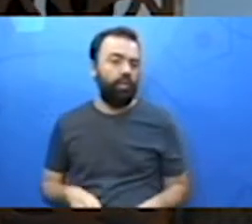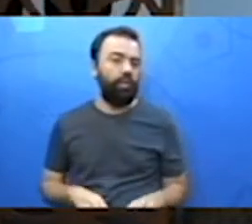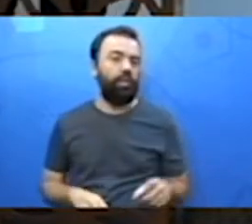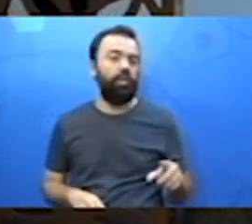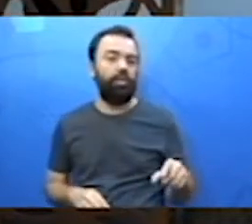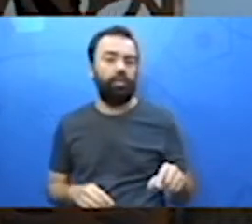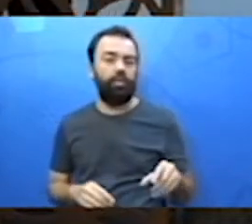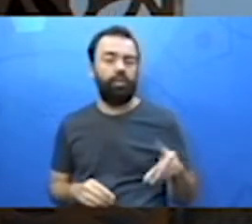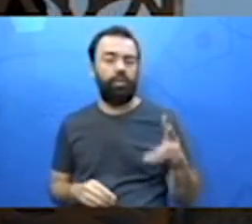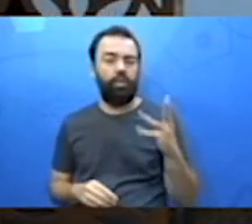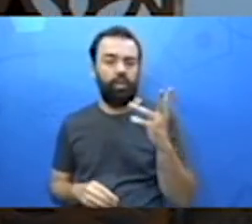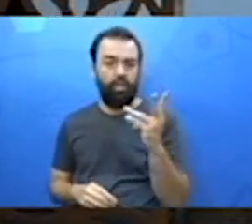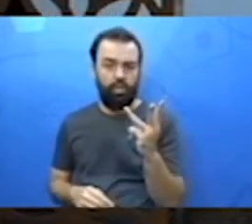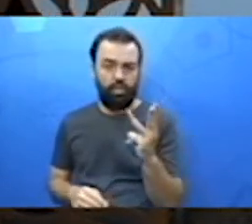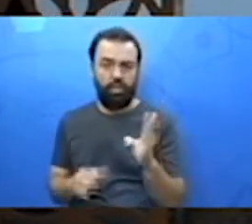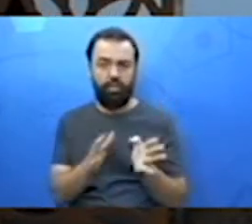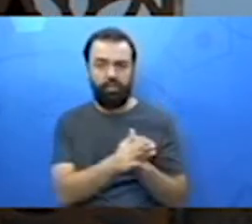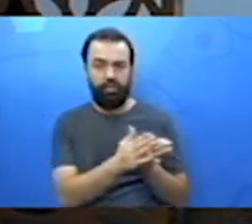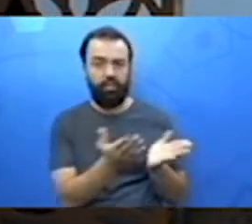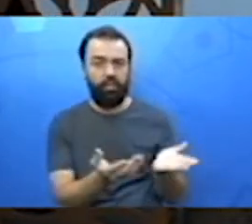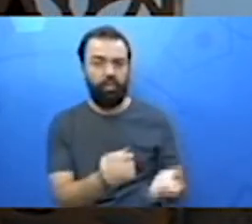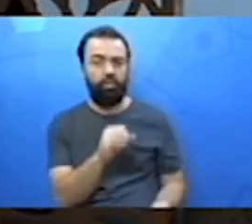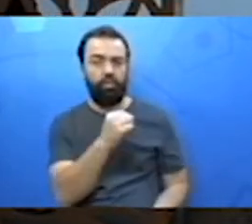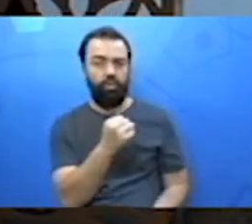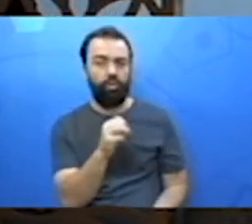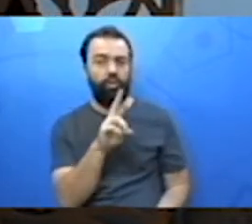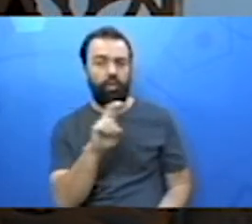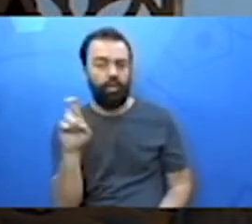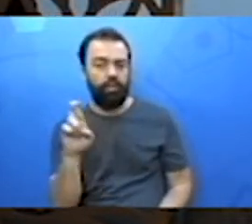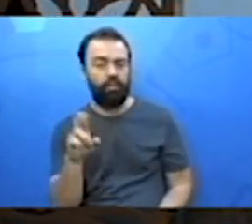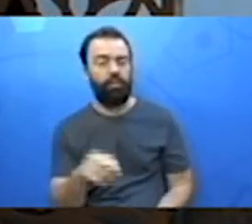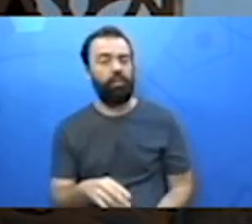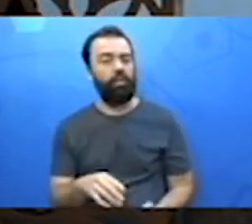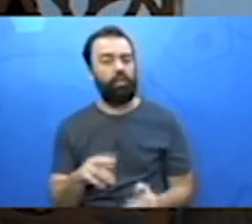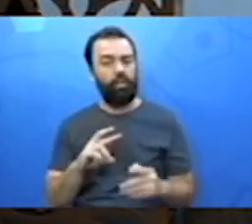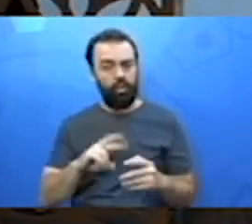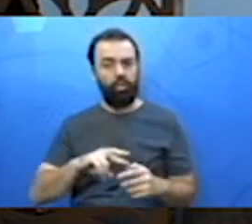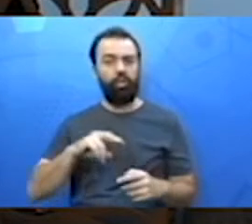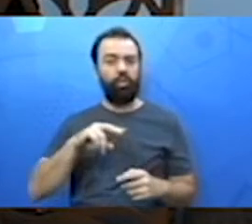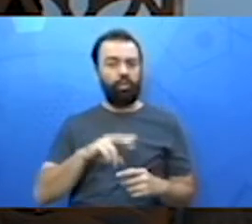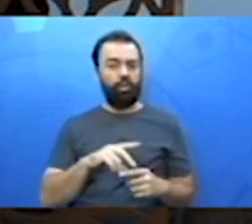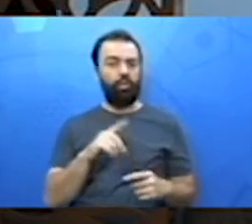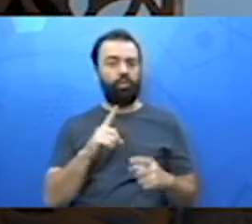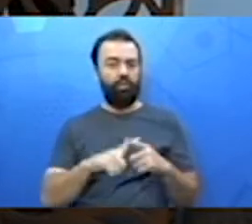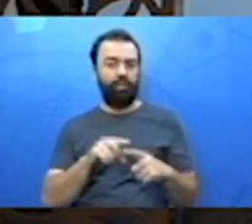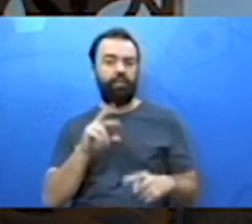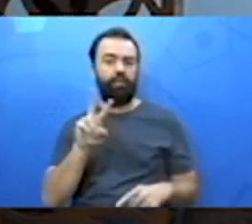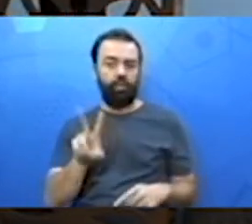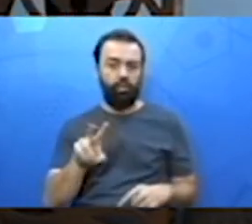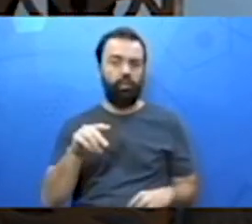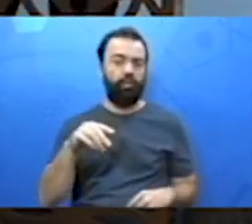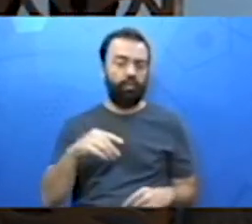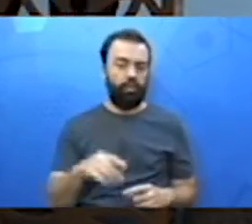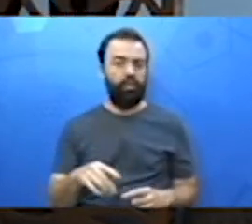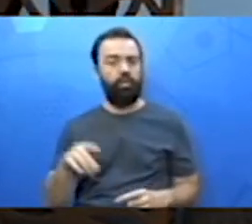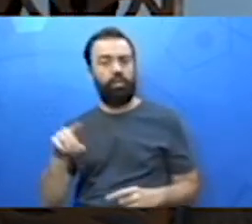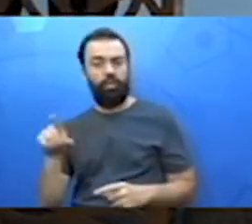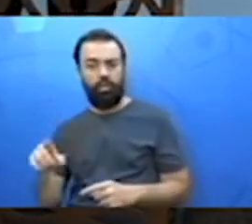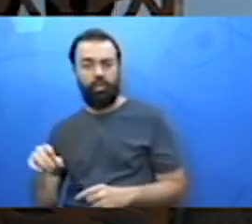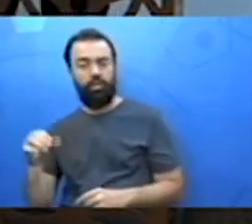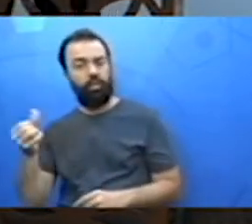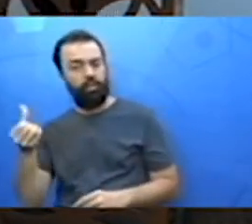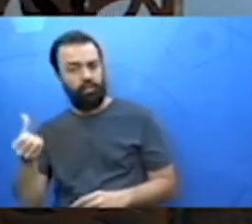cadernos, ele custa 8 reais. Então, gente dobrar esses 3 cadernos para 6 cadernos,